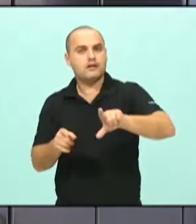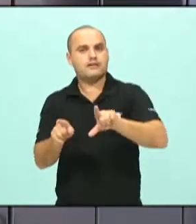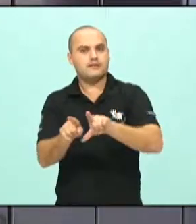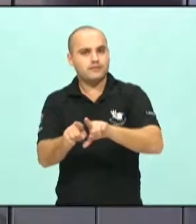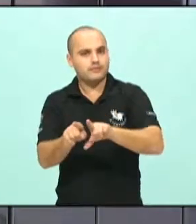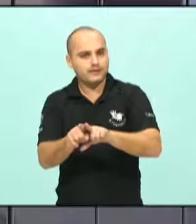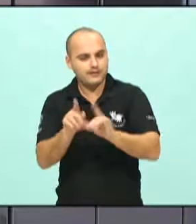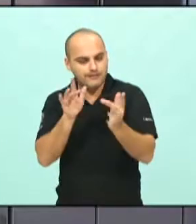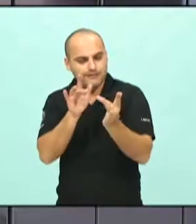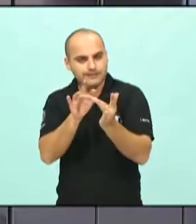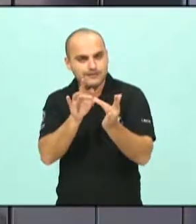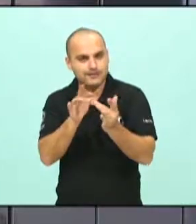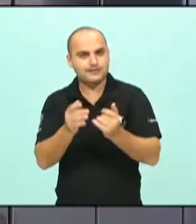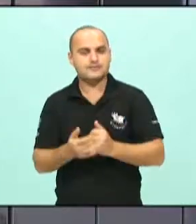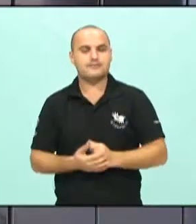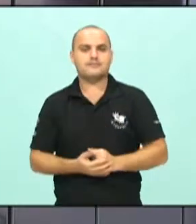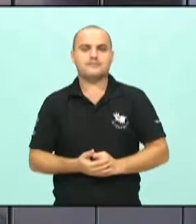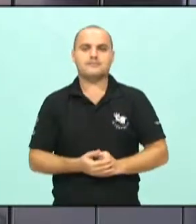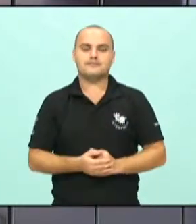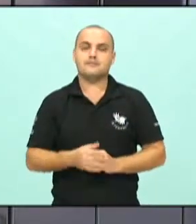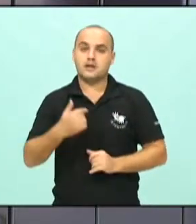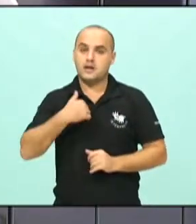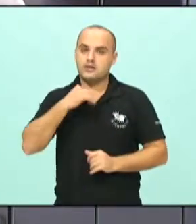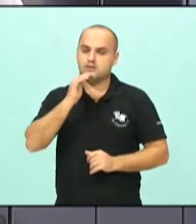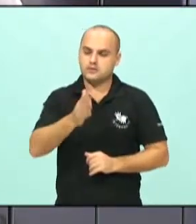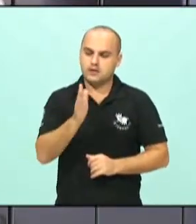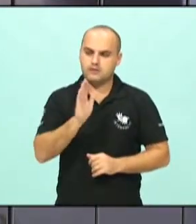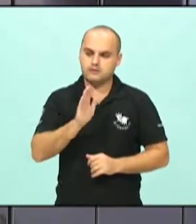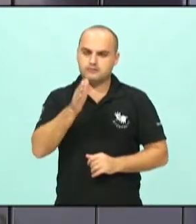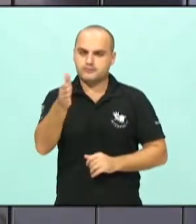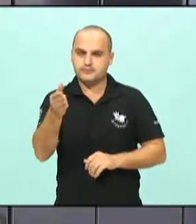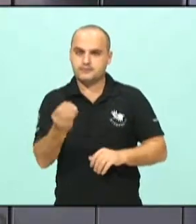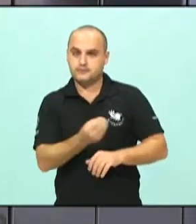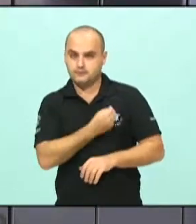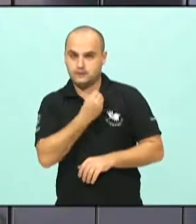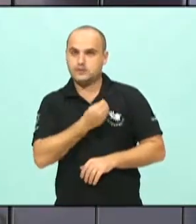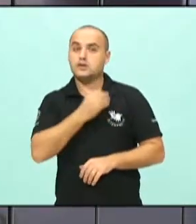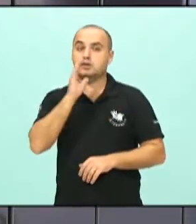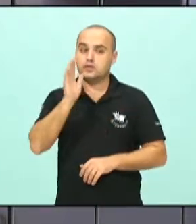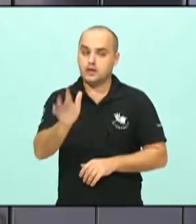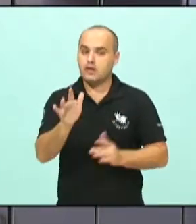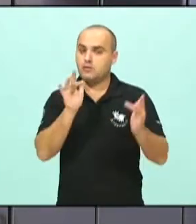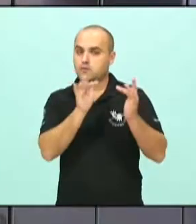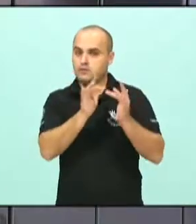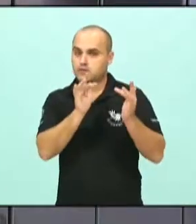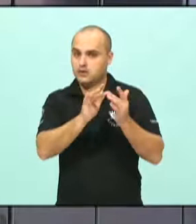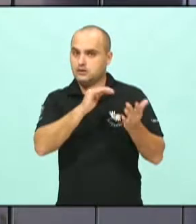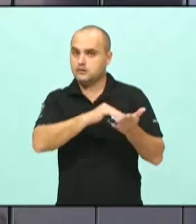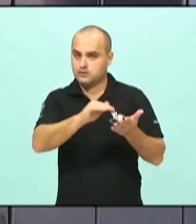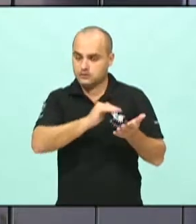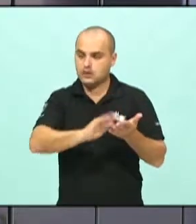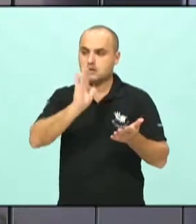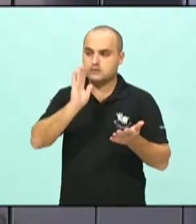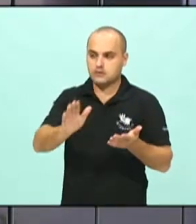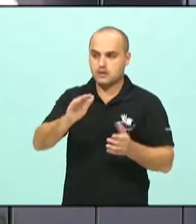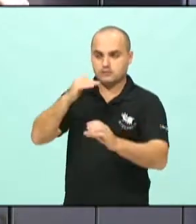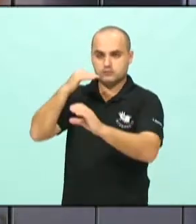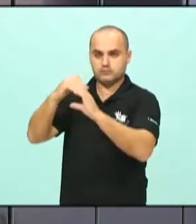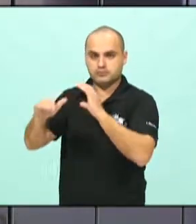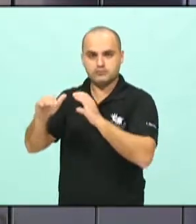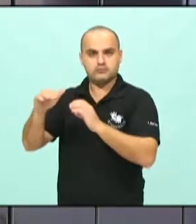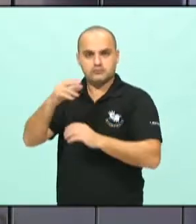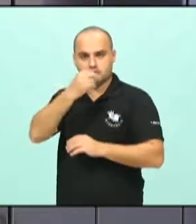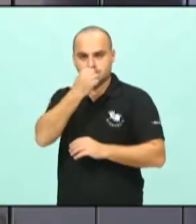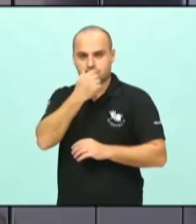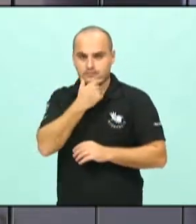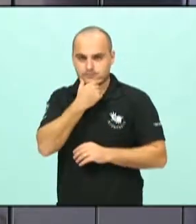Eu estive, por exemplo, e já fiz contato com a secretária, mandei uma mensagem também para o prefeito, no exemplo,